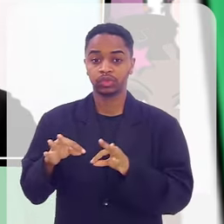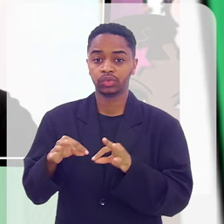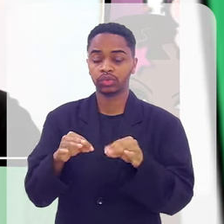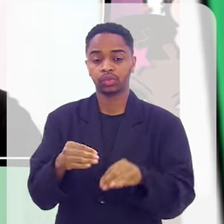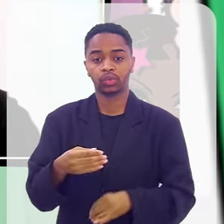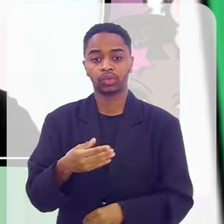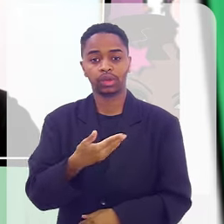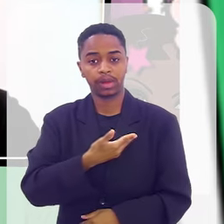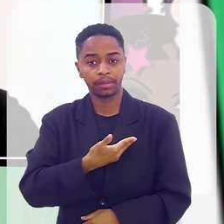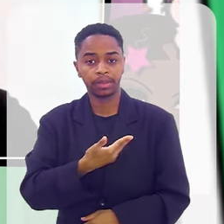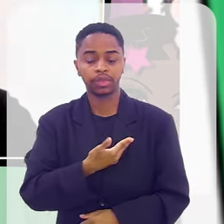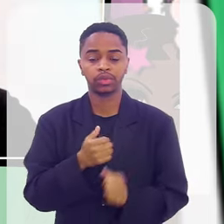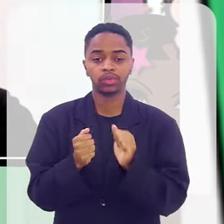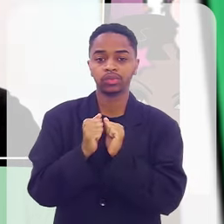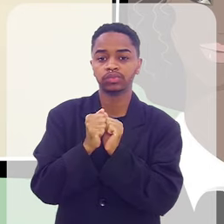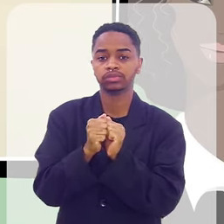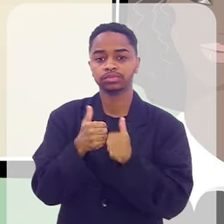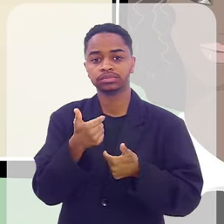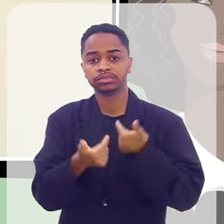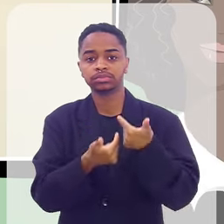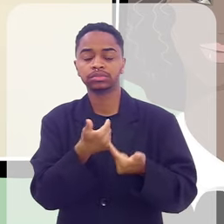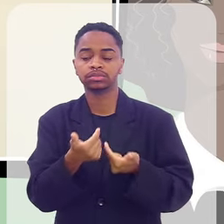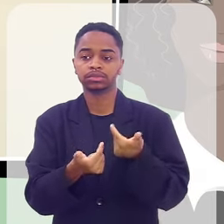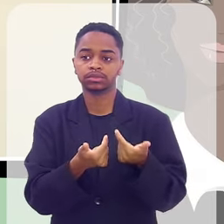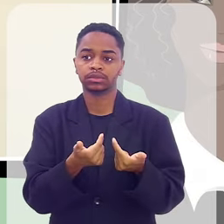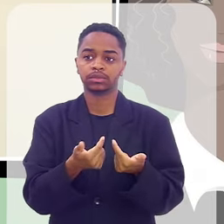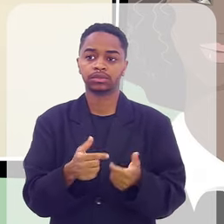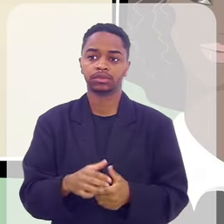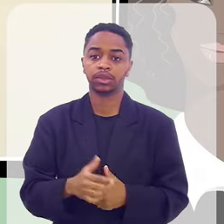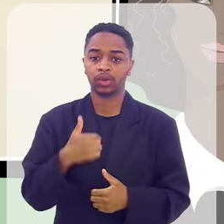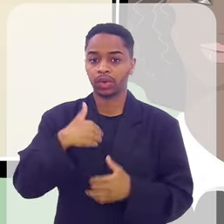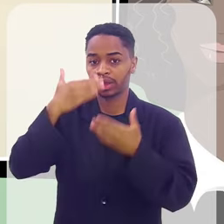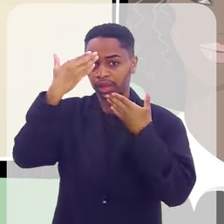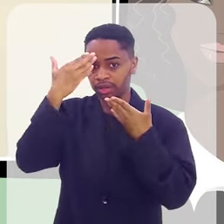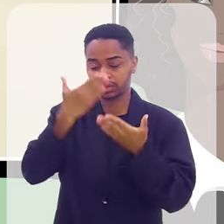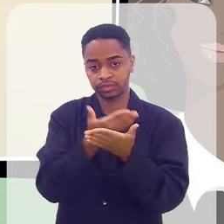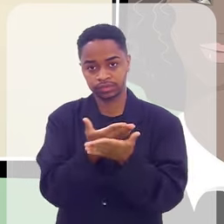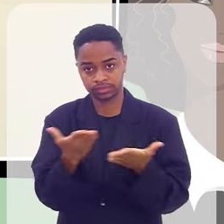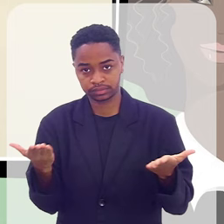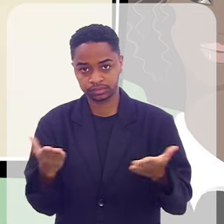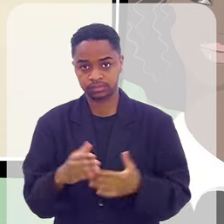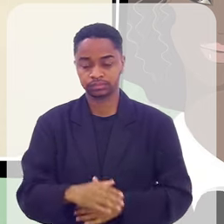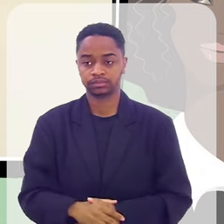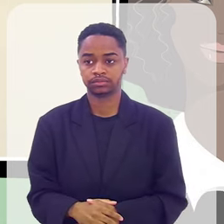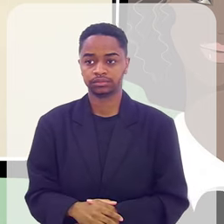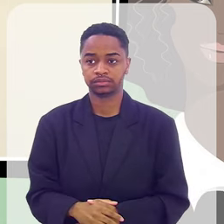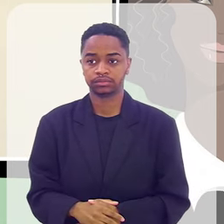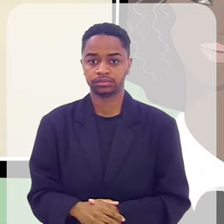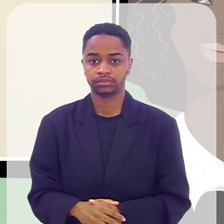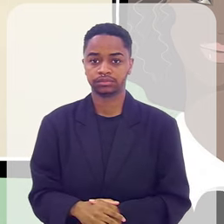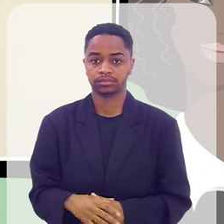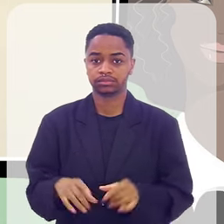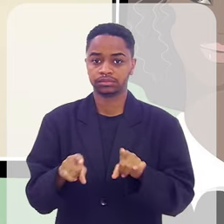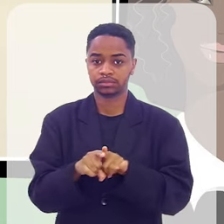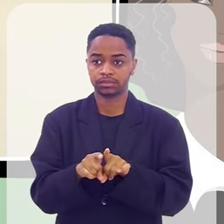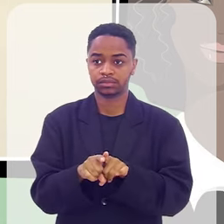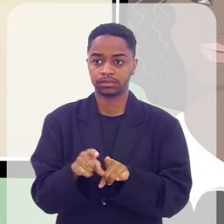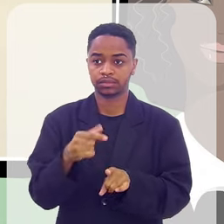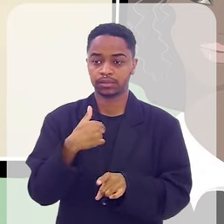Todos os meus companheiros, meus amigos, que somos todos amigos, né? Eu agradeço muito a vocês e peço